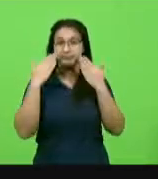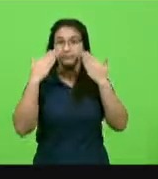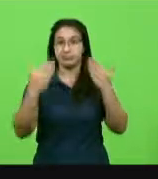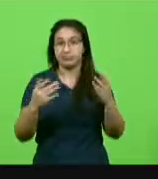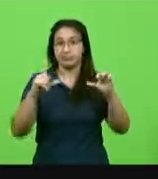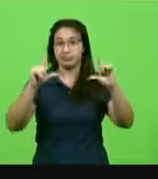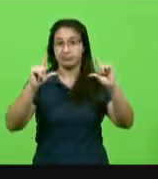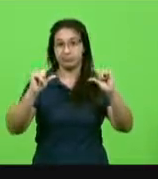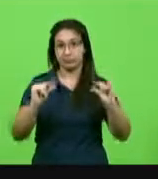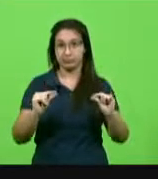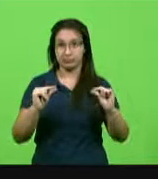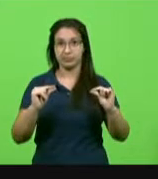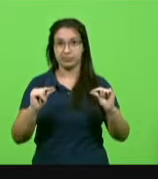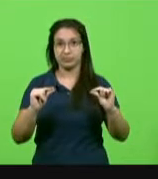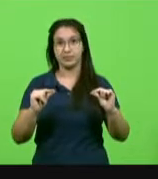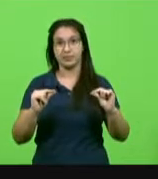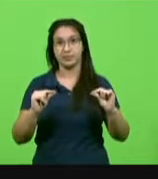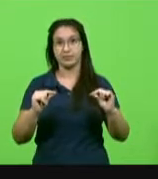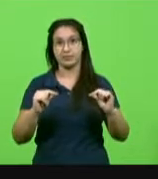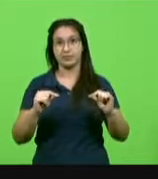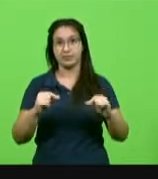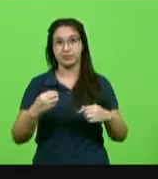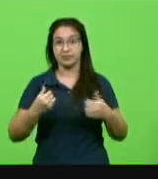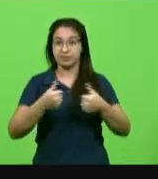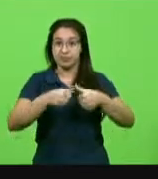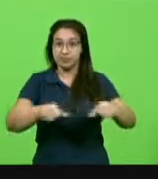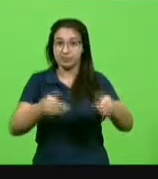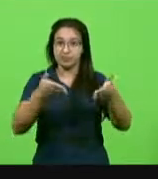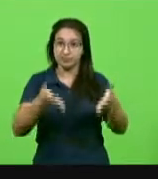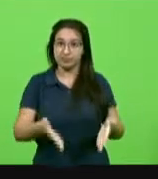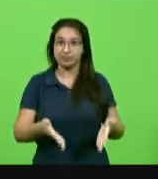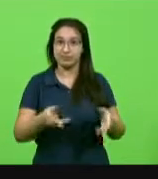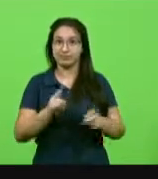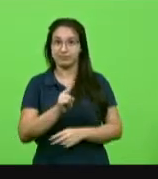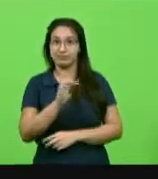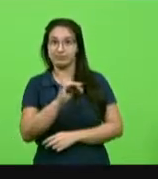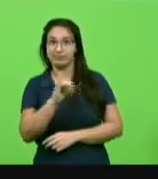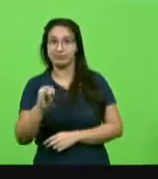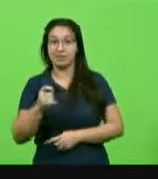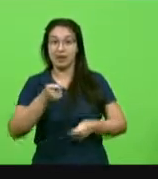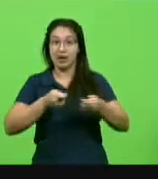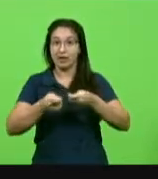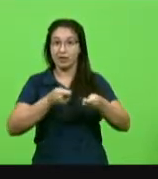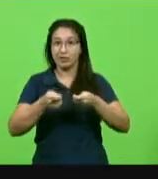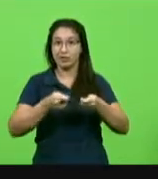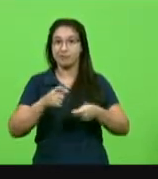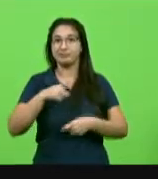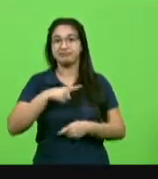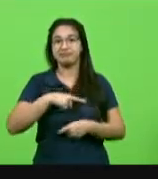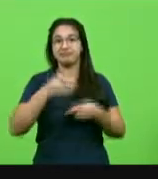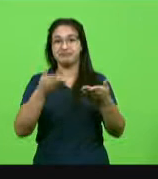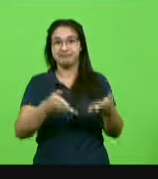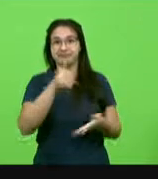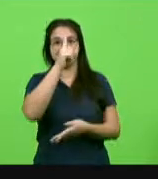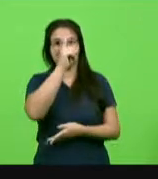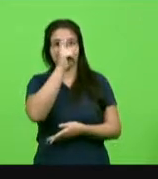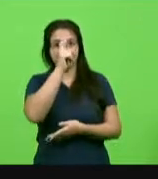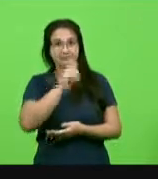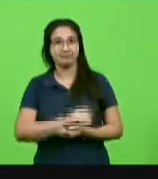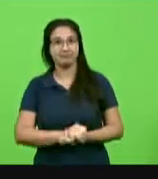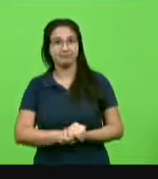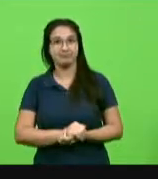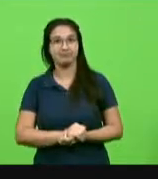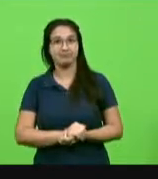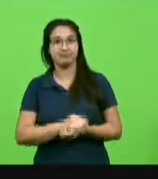redução de permanência do tempo de UTI. Ou seja, esse estudo mostra a economia para os hospitais e para as